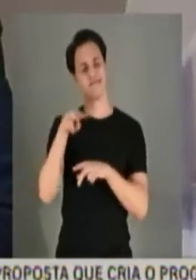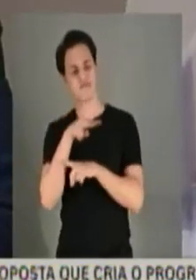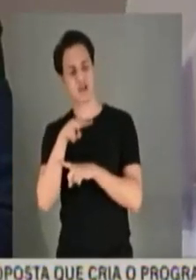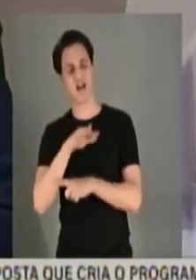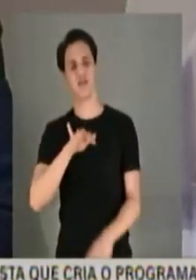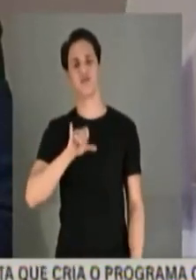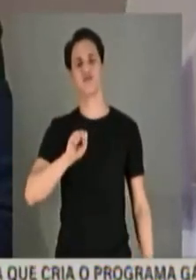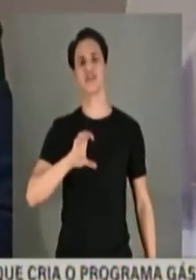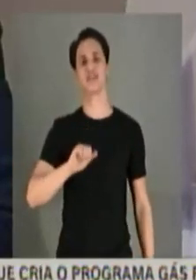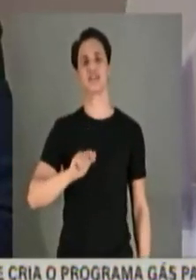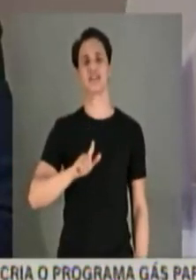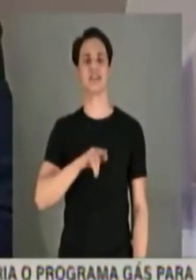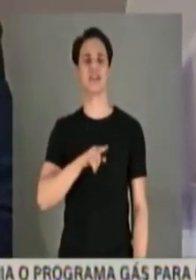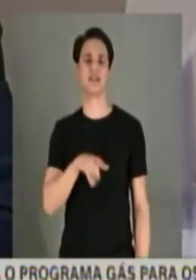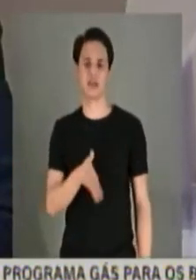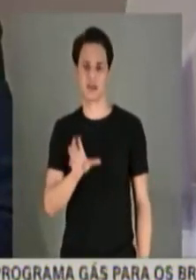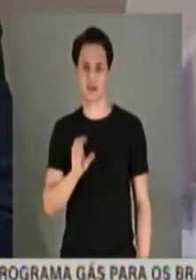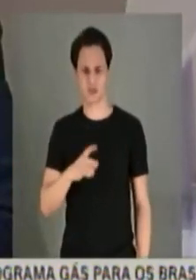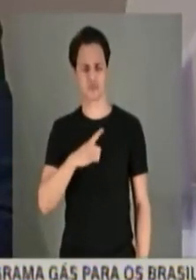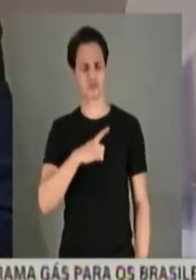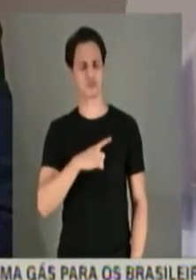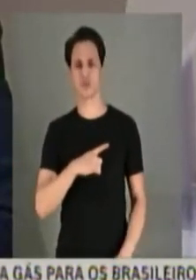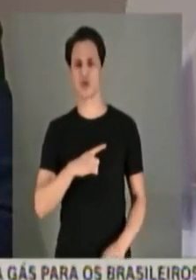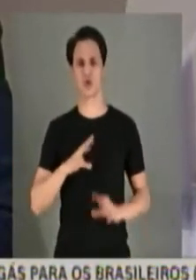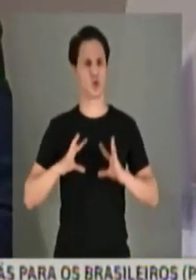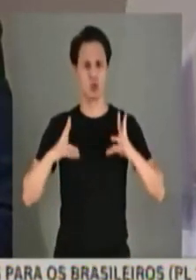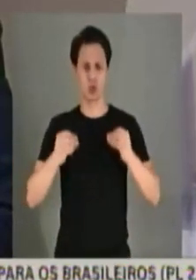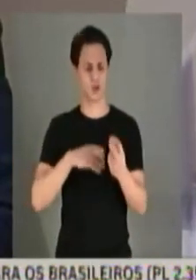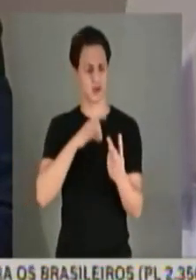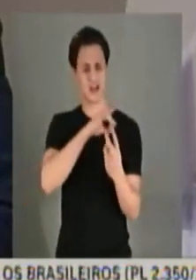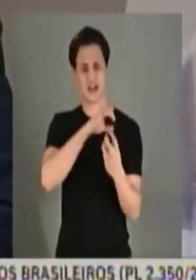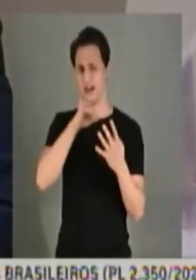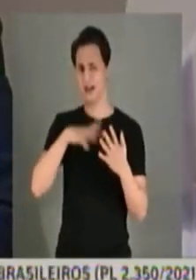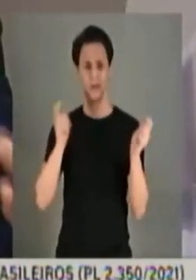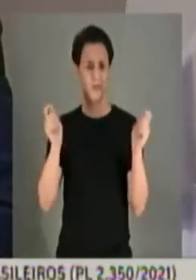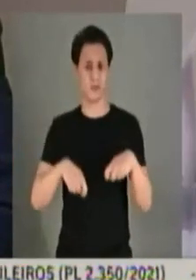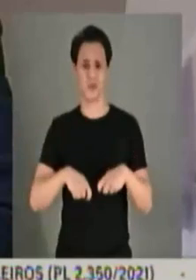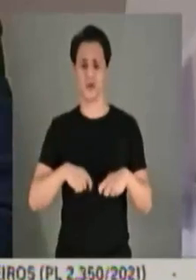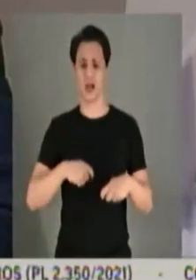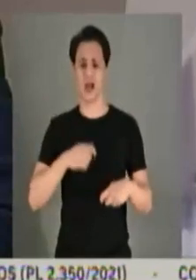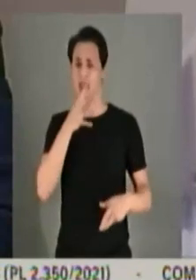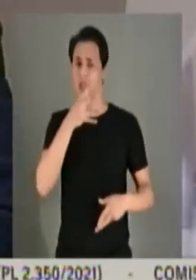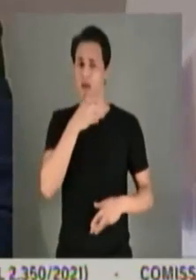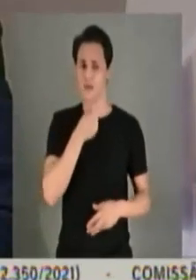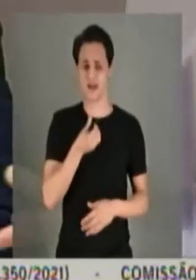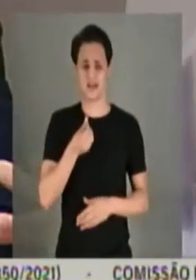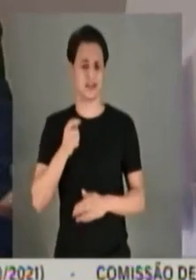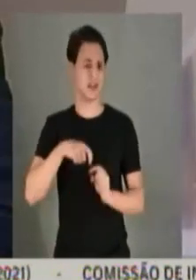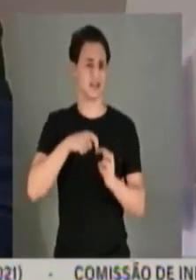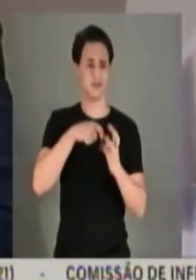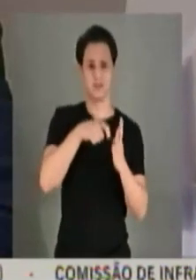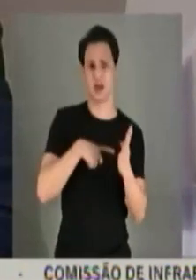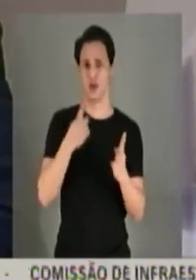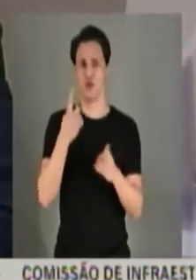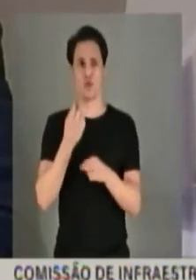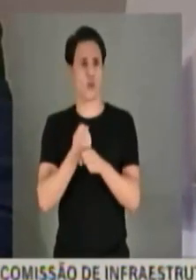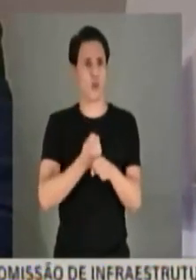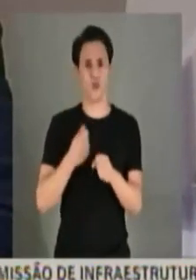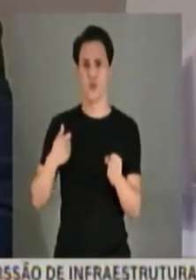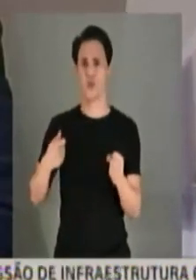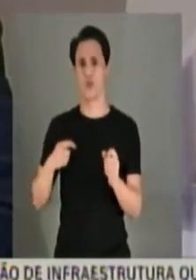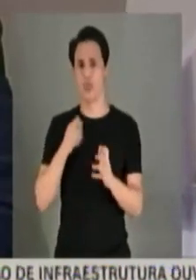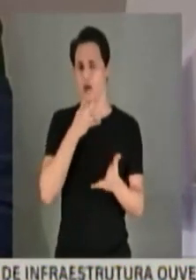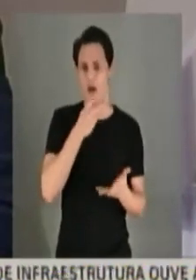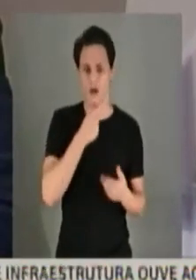acompanhamentos, monitoramentos, e cada trabalho é trabalho. O trabalho pode demorar, às vezes, seis meses, um ano, um trabalho. Em média, mais ou menos, como chefe,